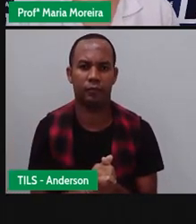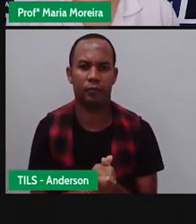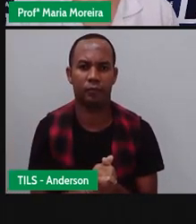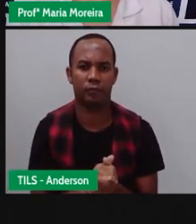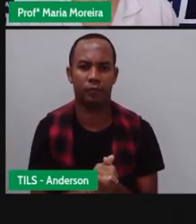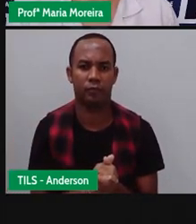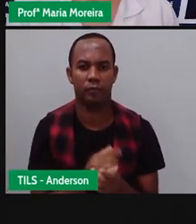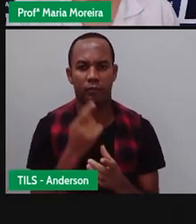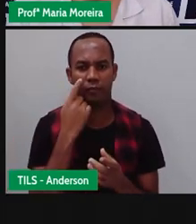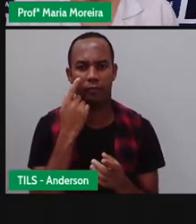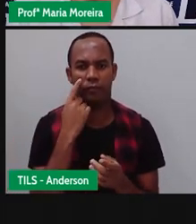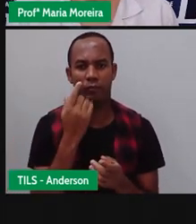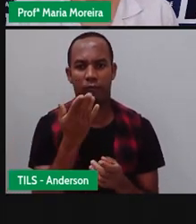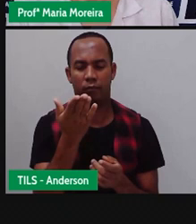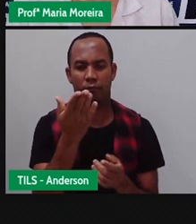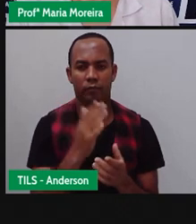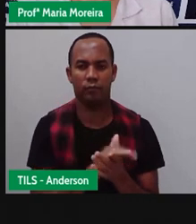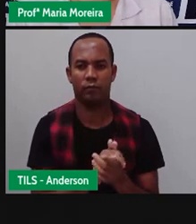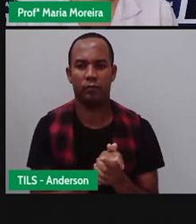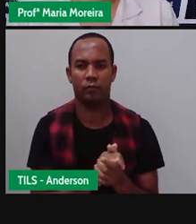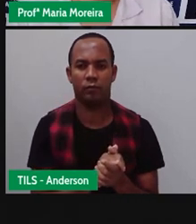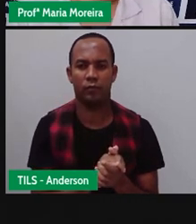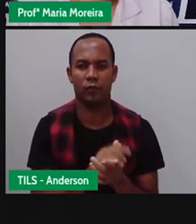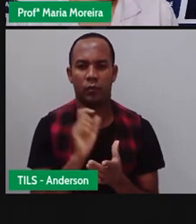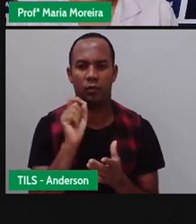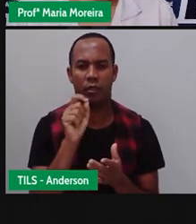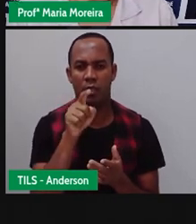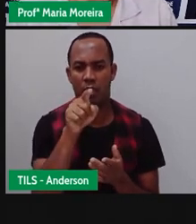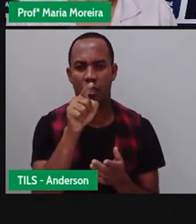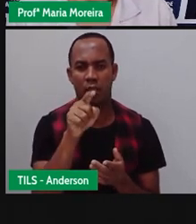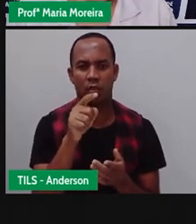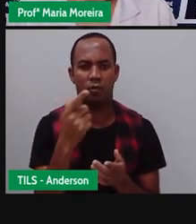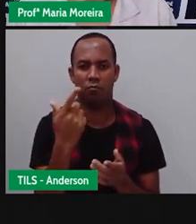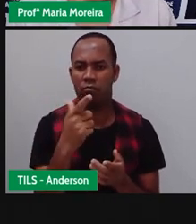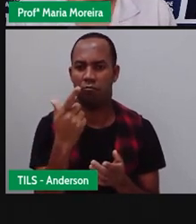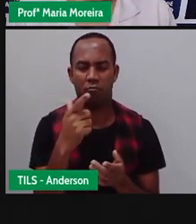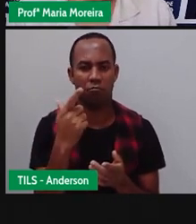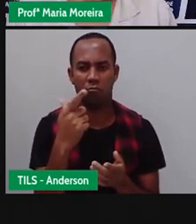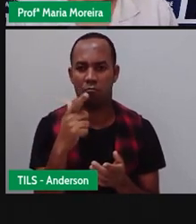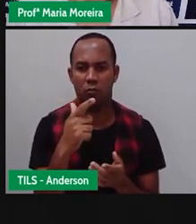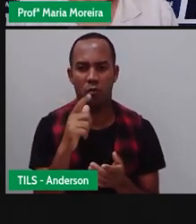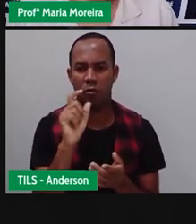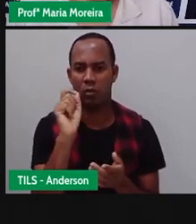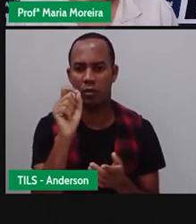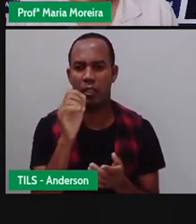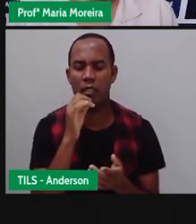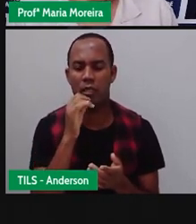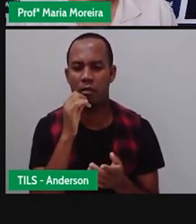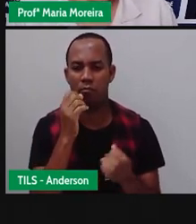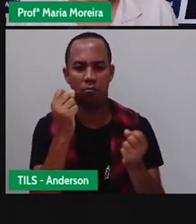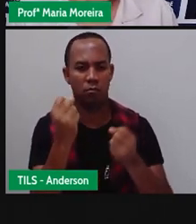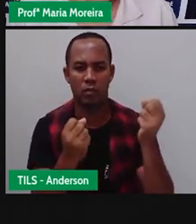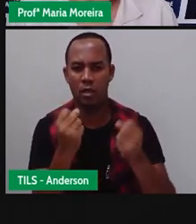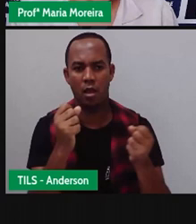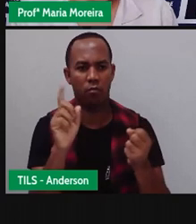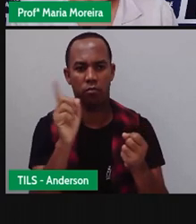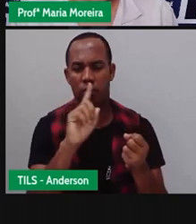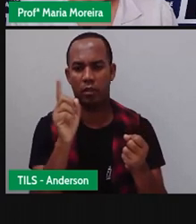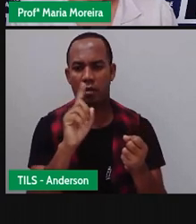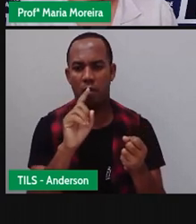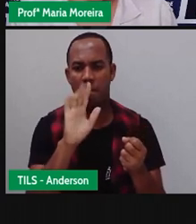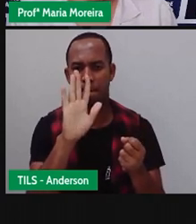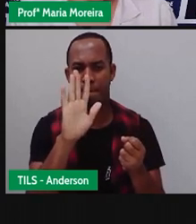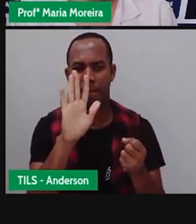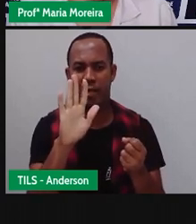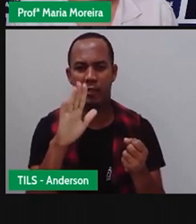e aí a prova deixar aqui um desafio. Esse aqui não tem a ver com automóveis, né, com transportes, meios de